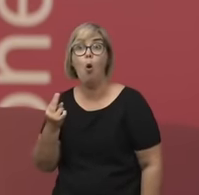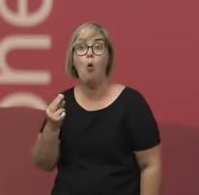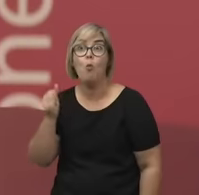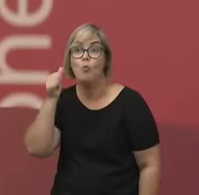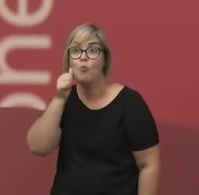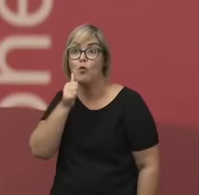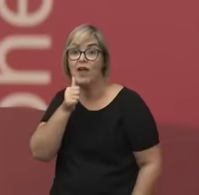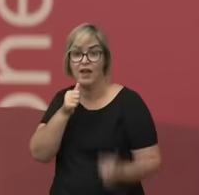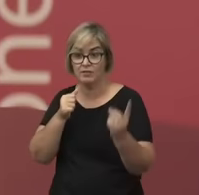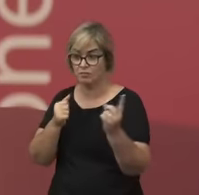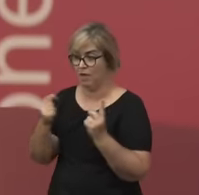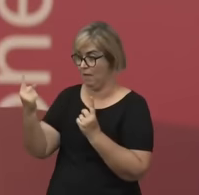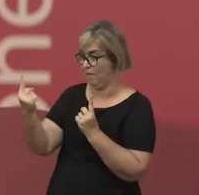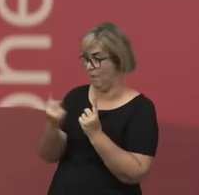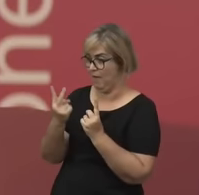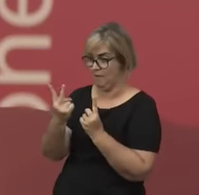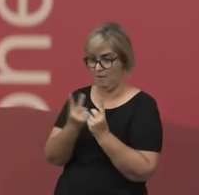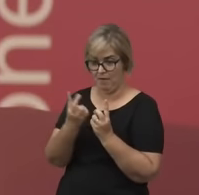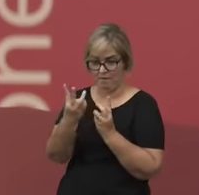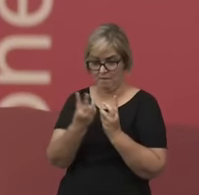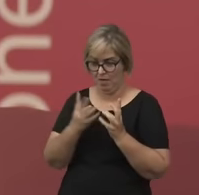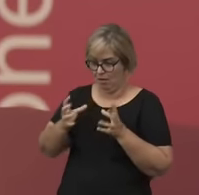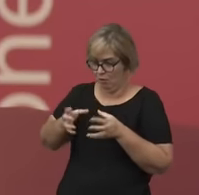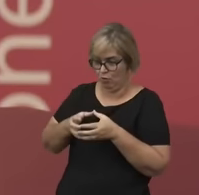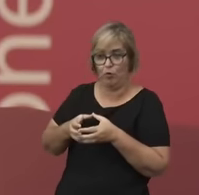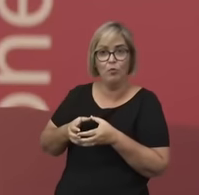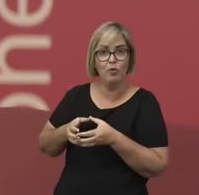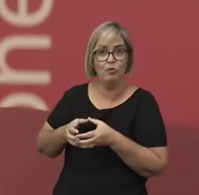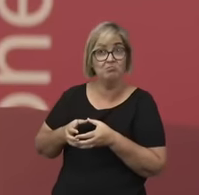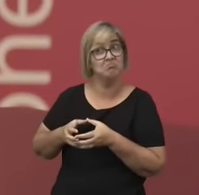solitária ou um movimento? Eu acho que